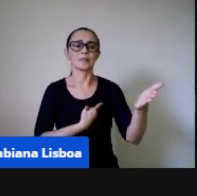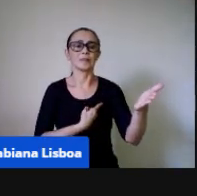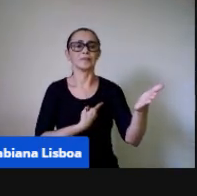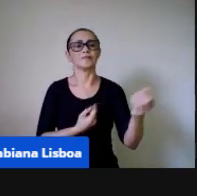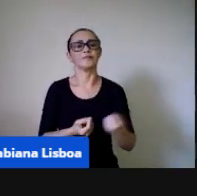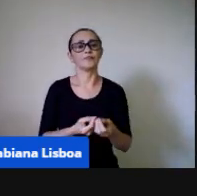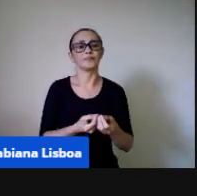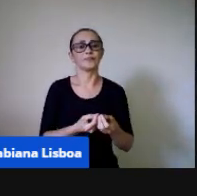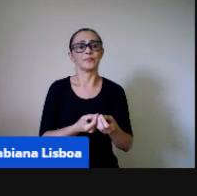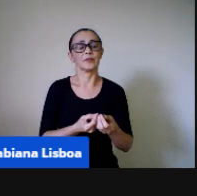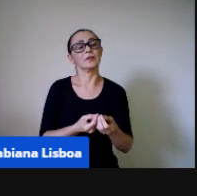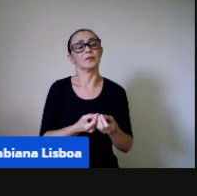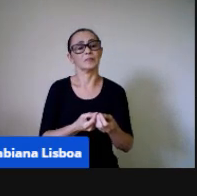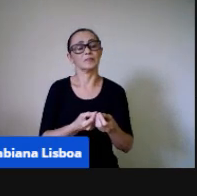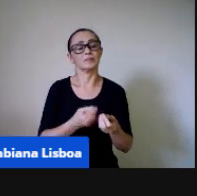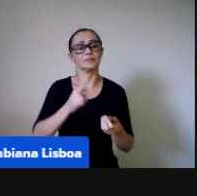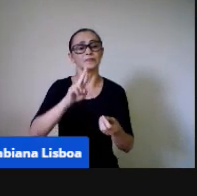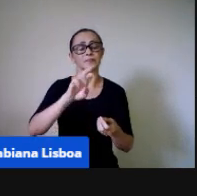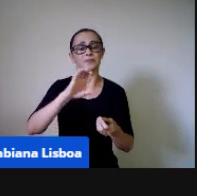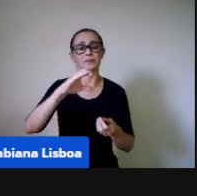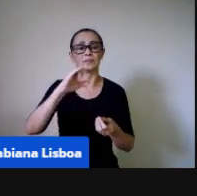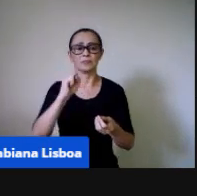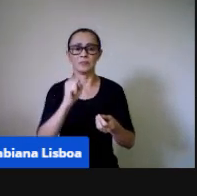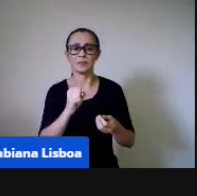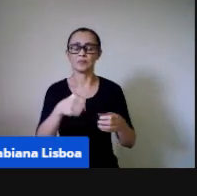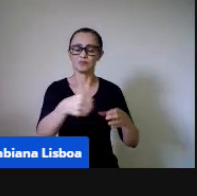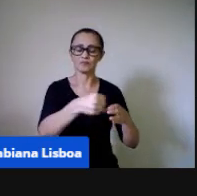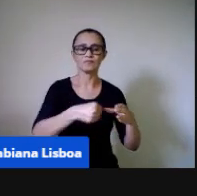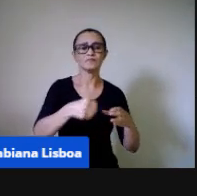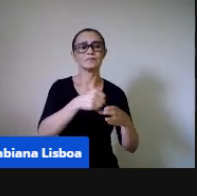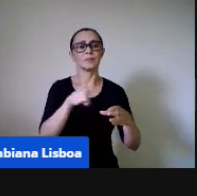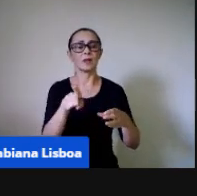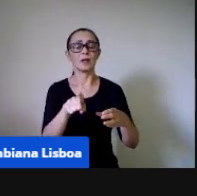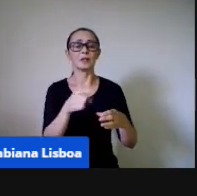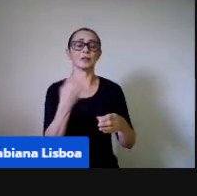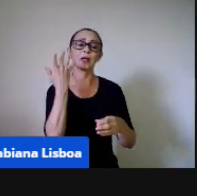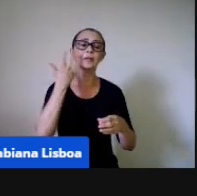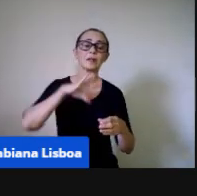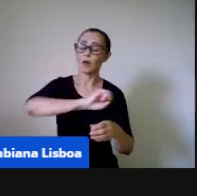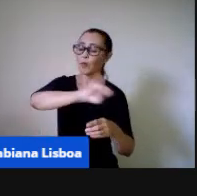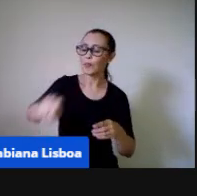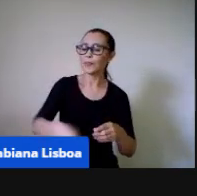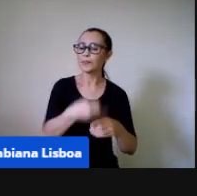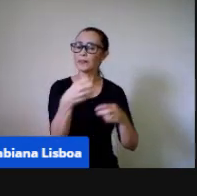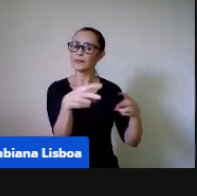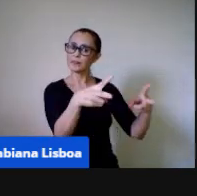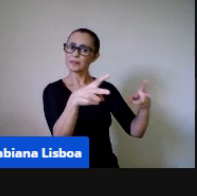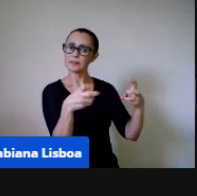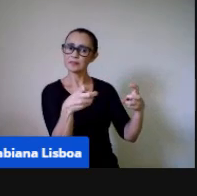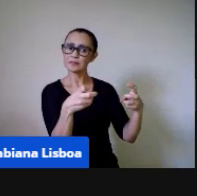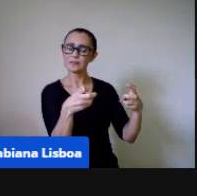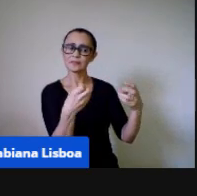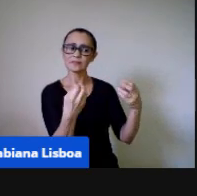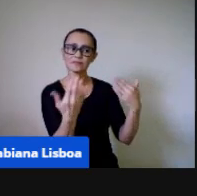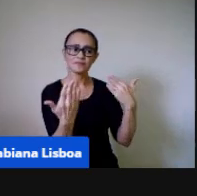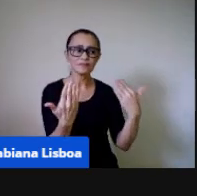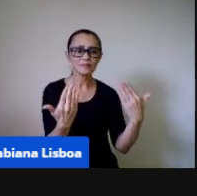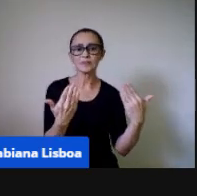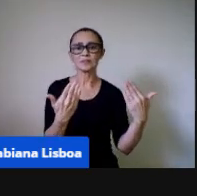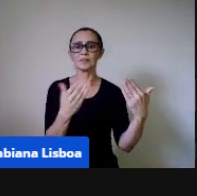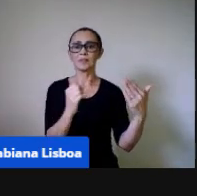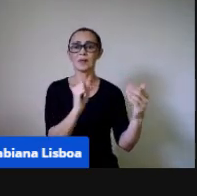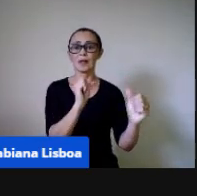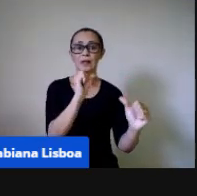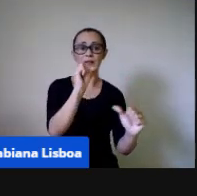que a gente tem costume de fazer, ali a criança tem a oportunidade de perceber as relações e as transformações